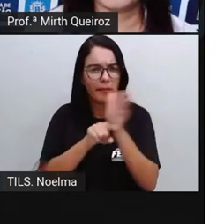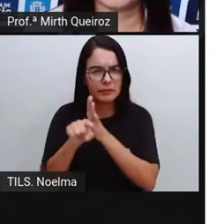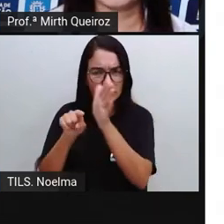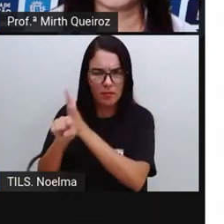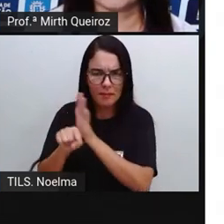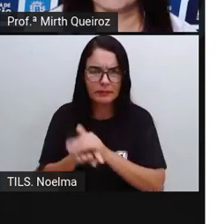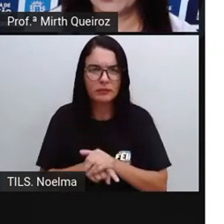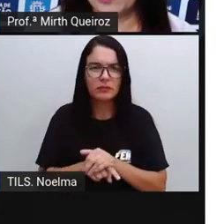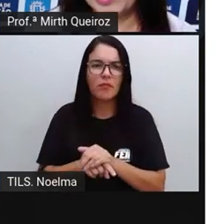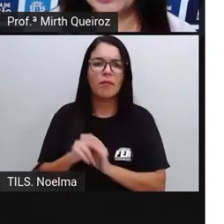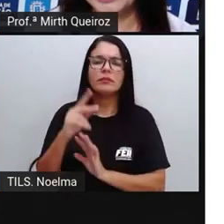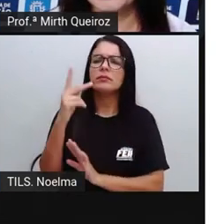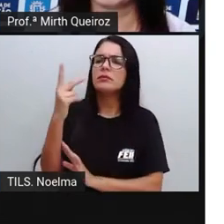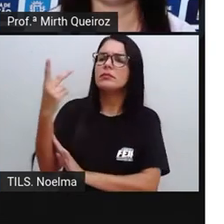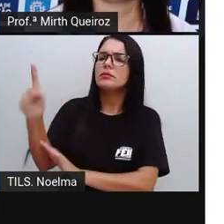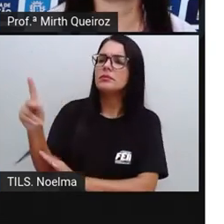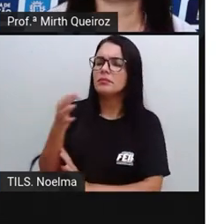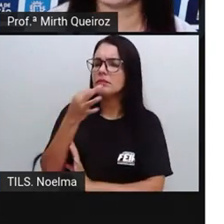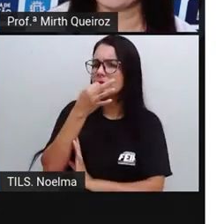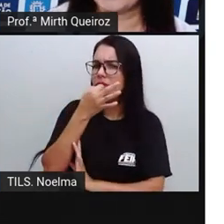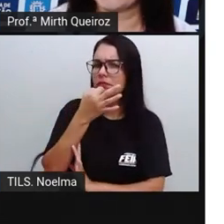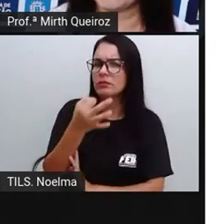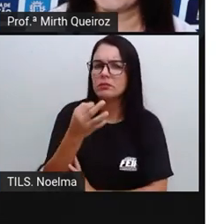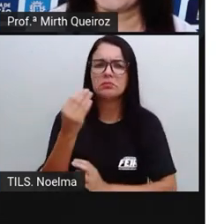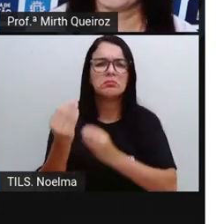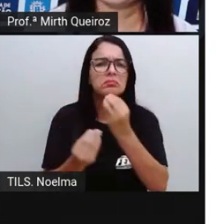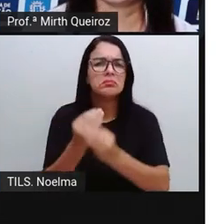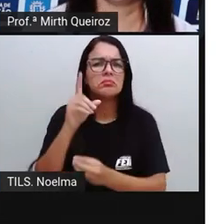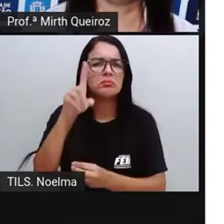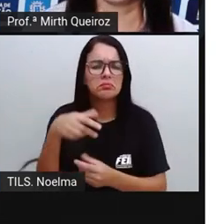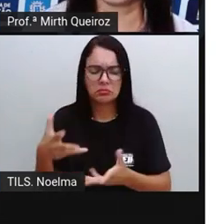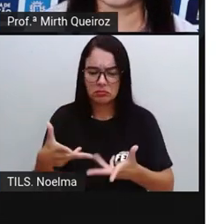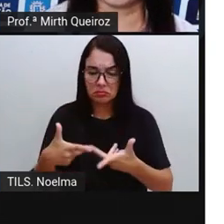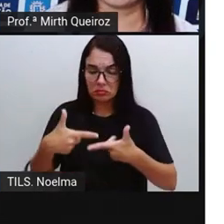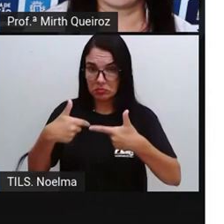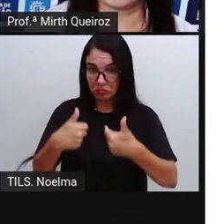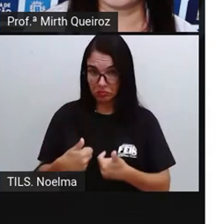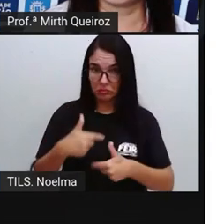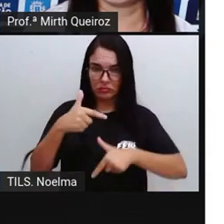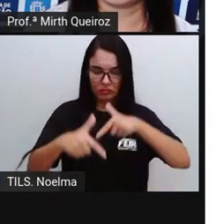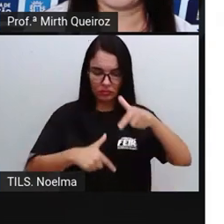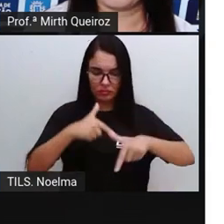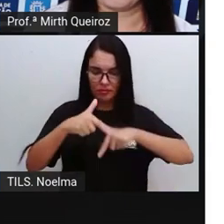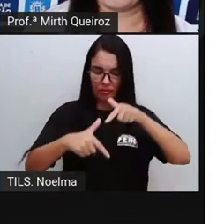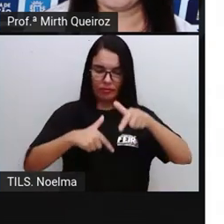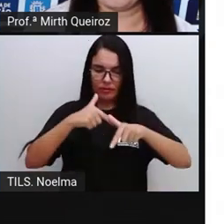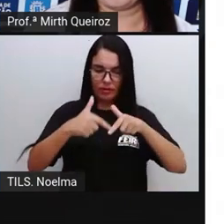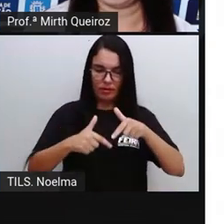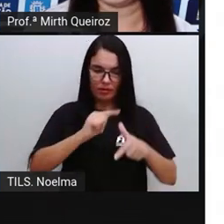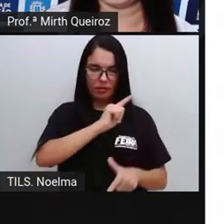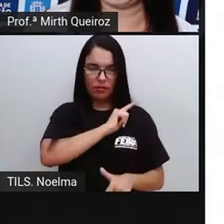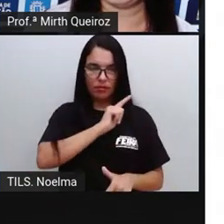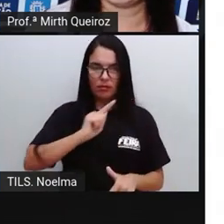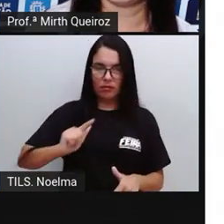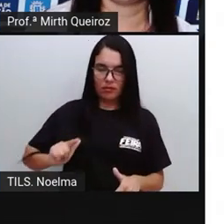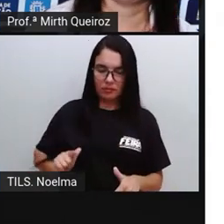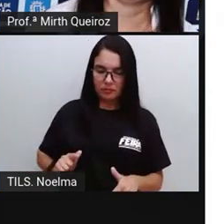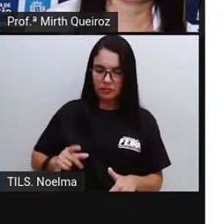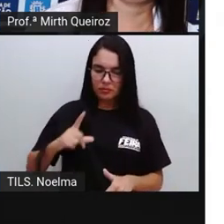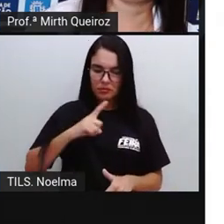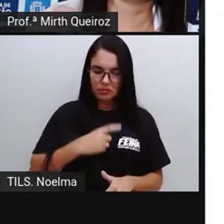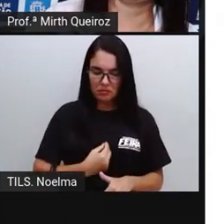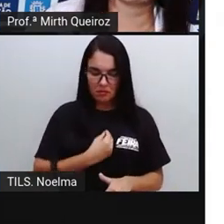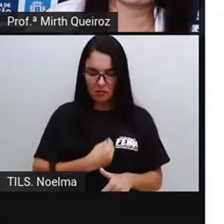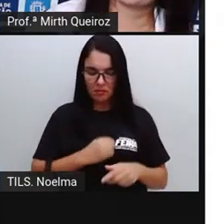De serviços públicos Que existem No seu bairro Vocês vão colocar Quais As opiniões